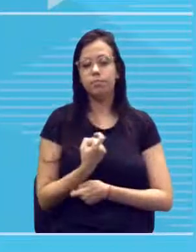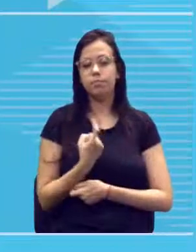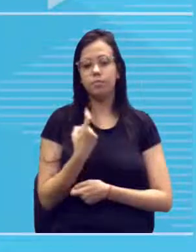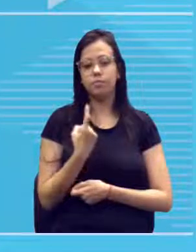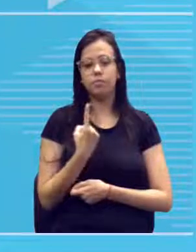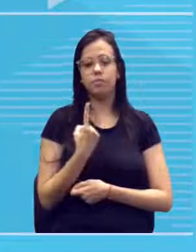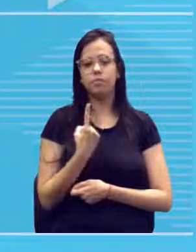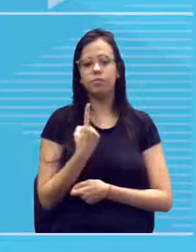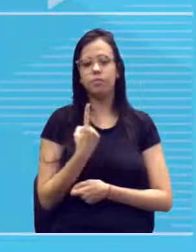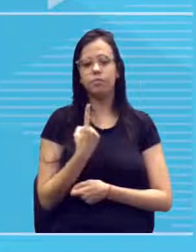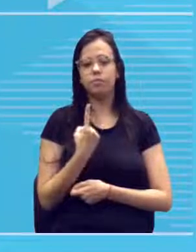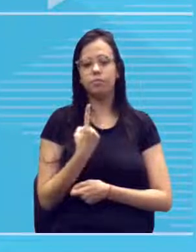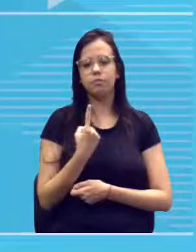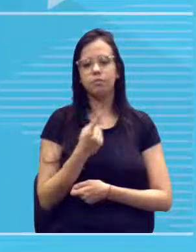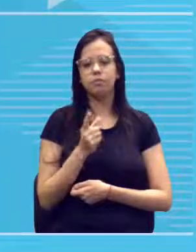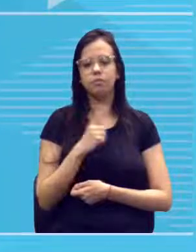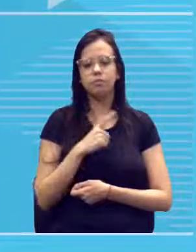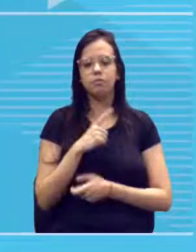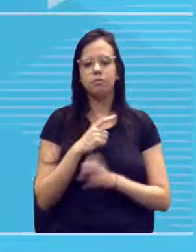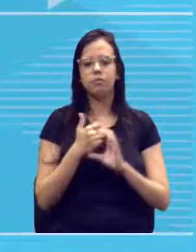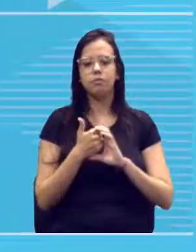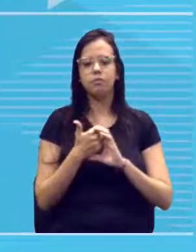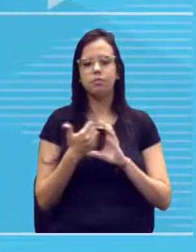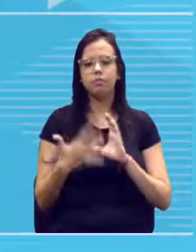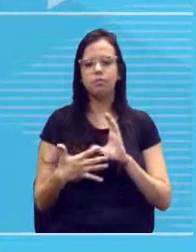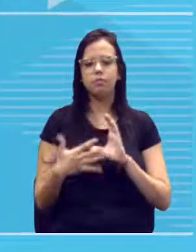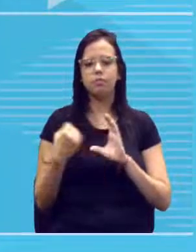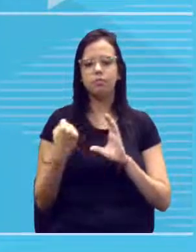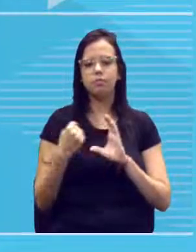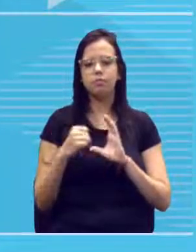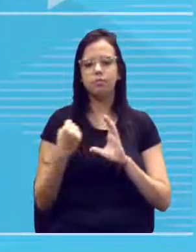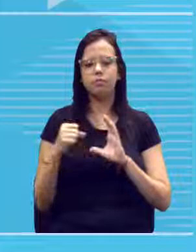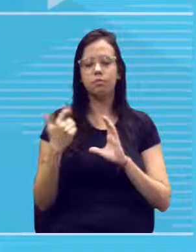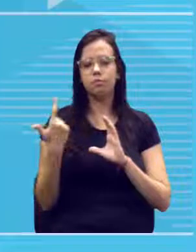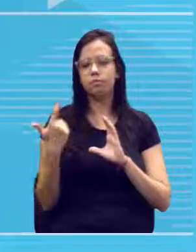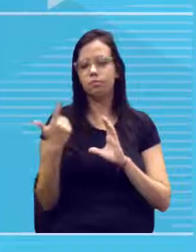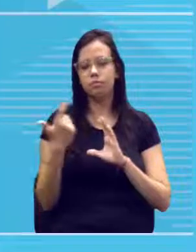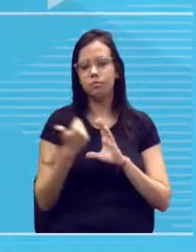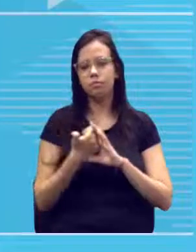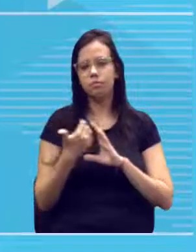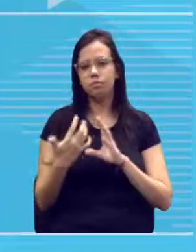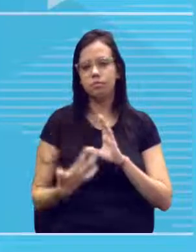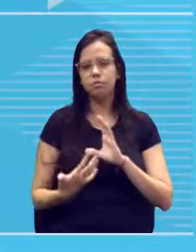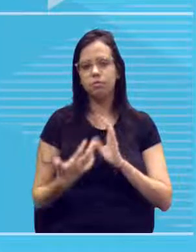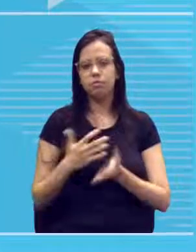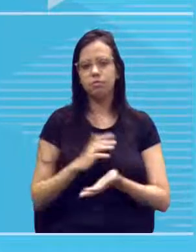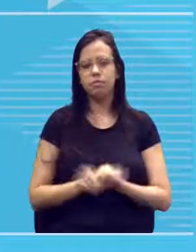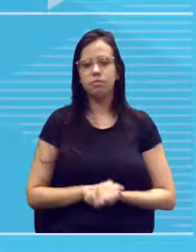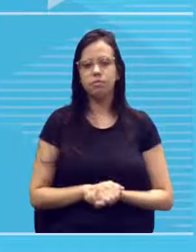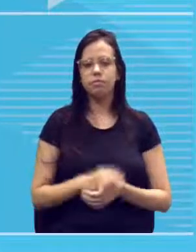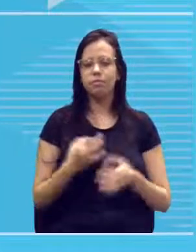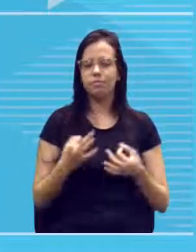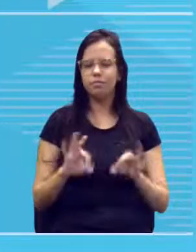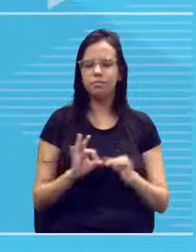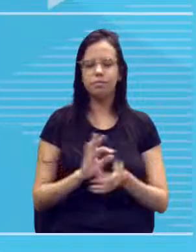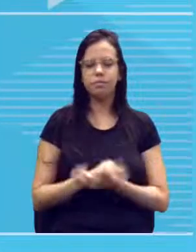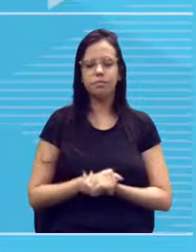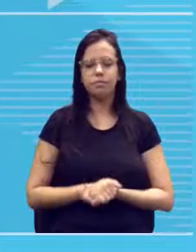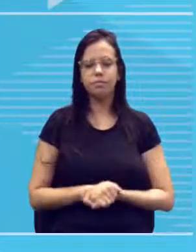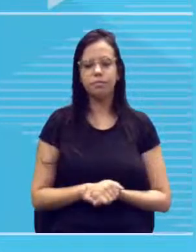deles tem a característica. E claro que oito não vão apresentar a característica. Certo?